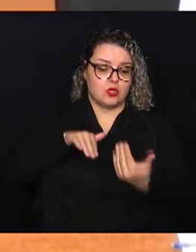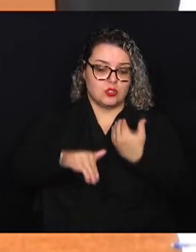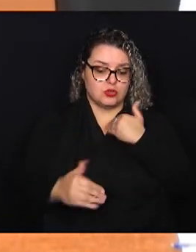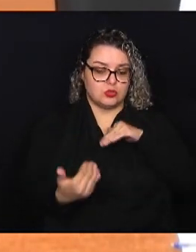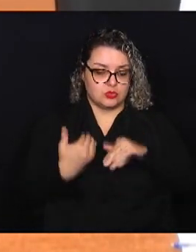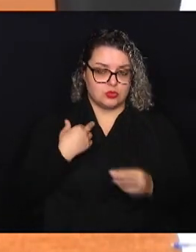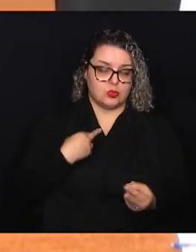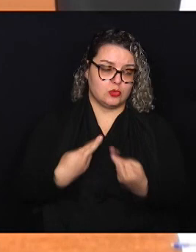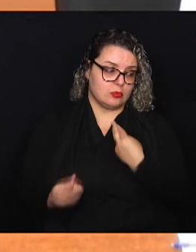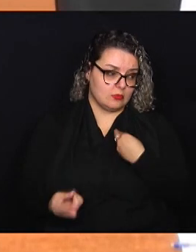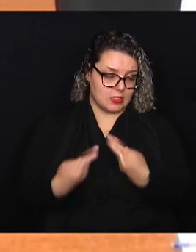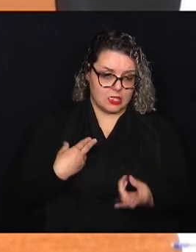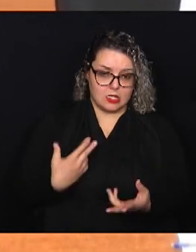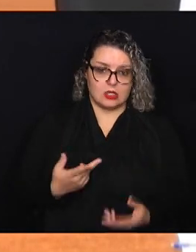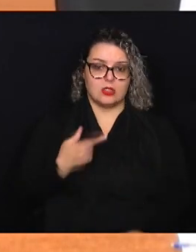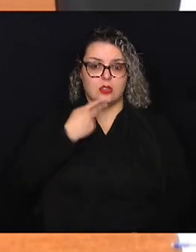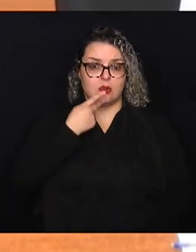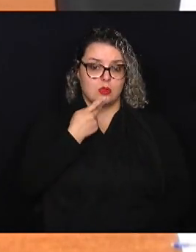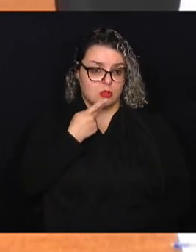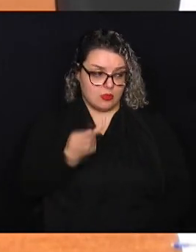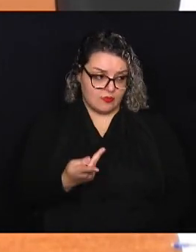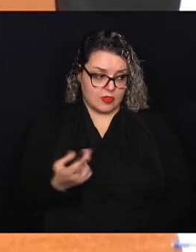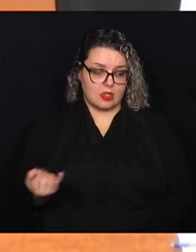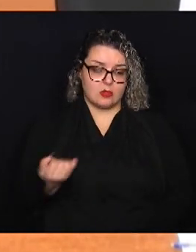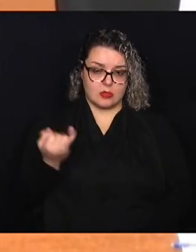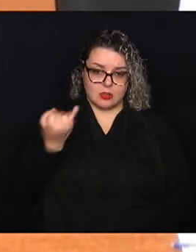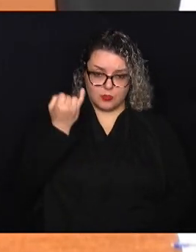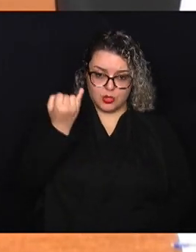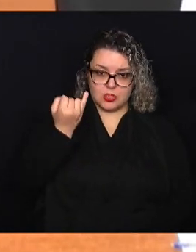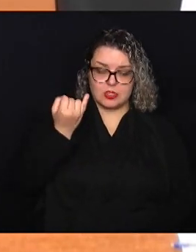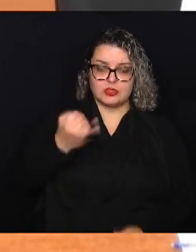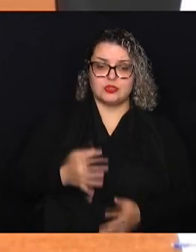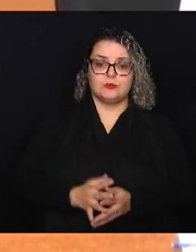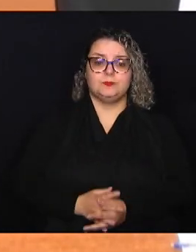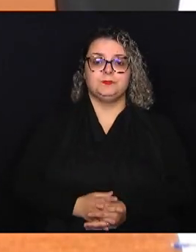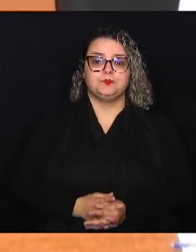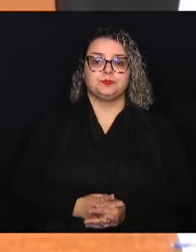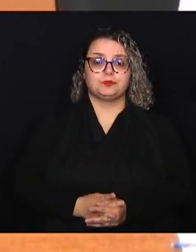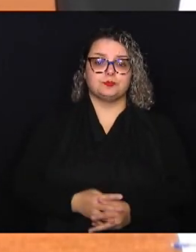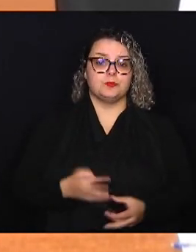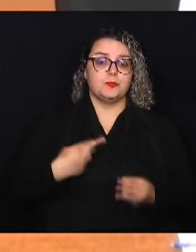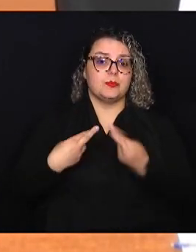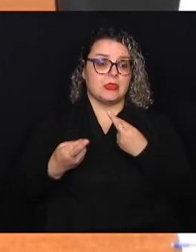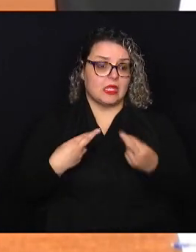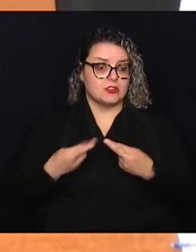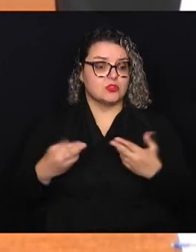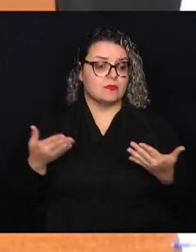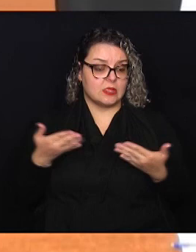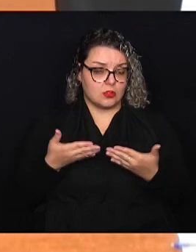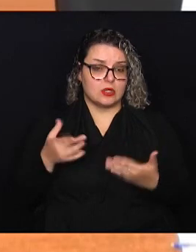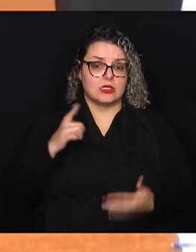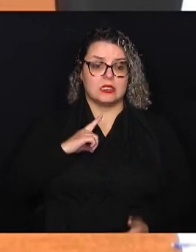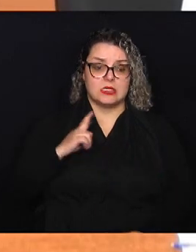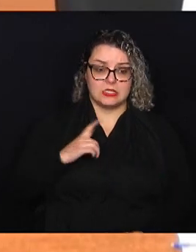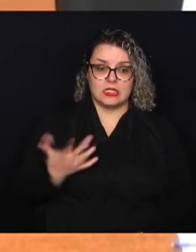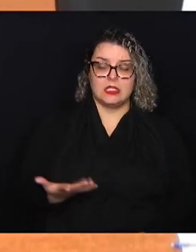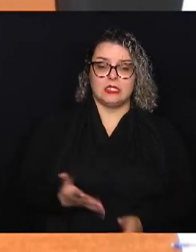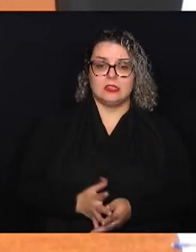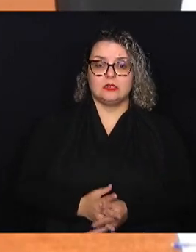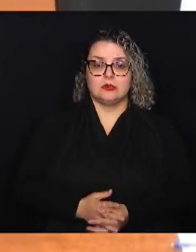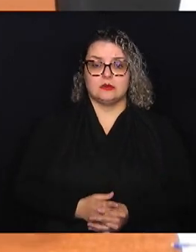que eu falo que é muito importante as rodovias agora tem algumas